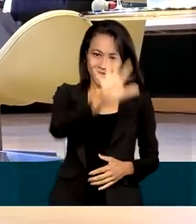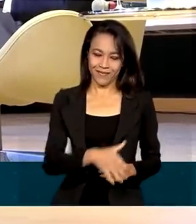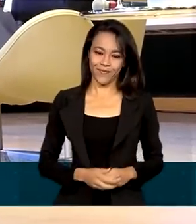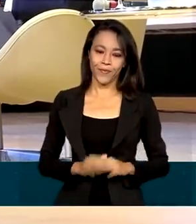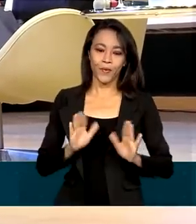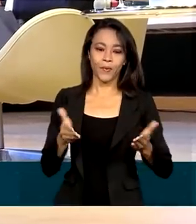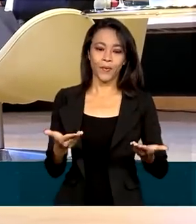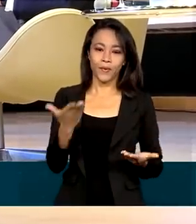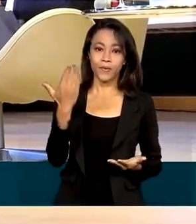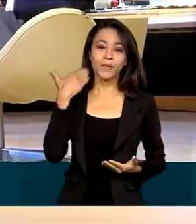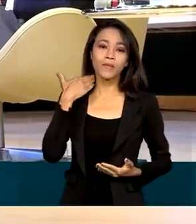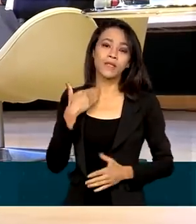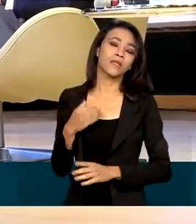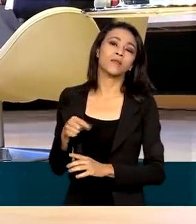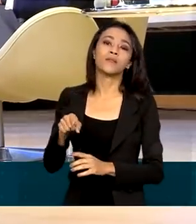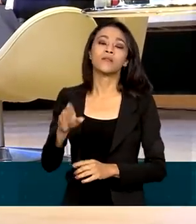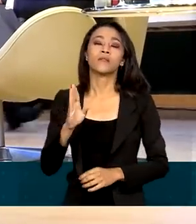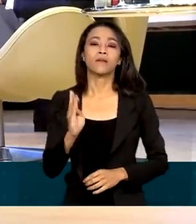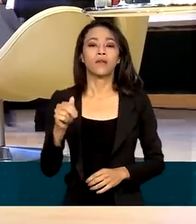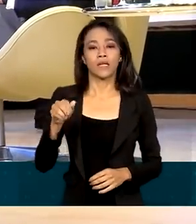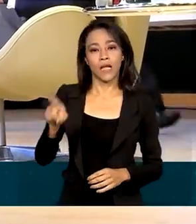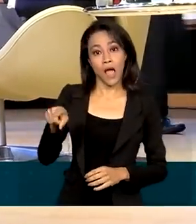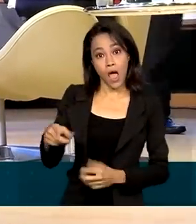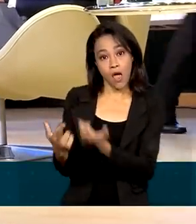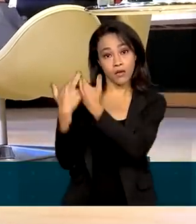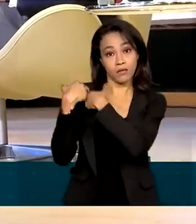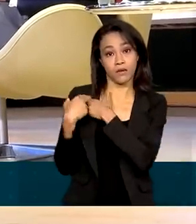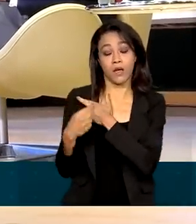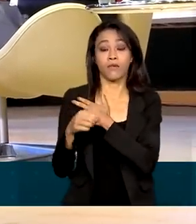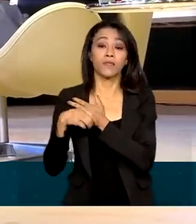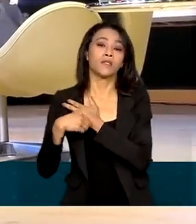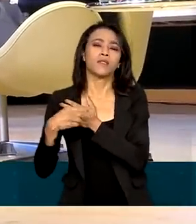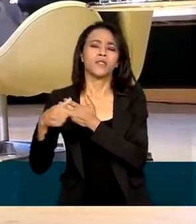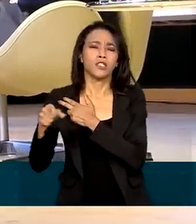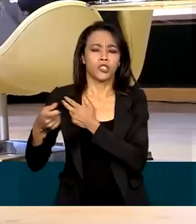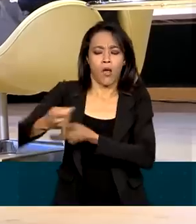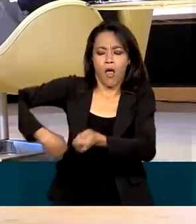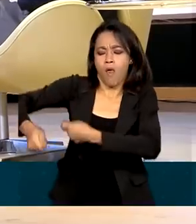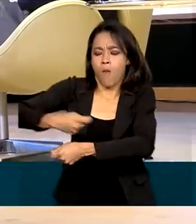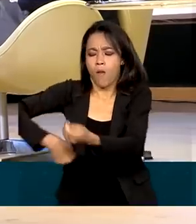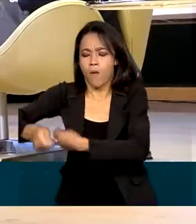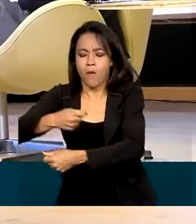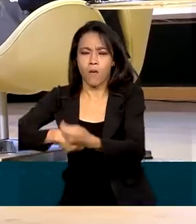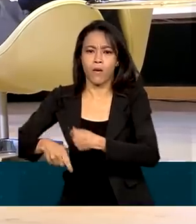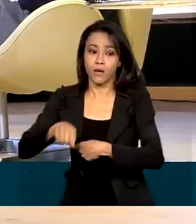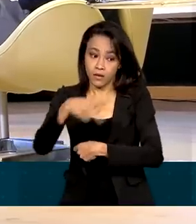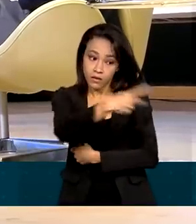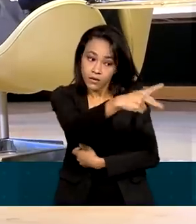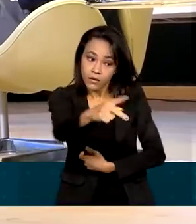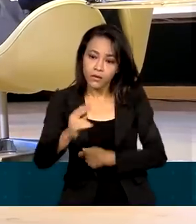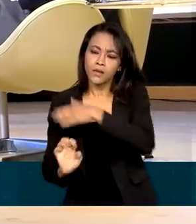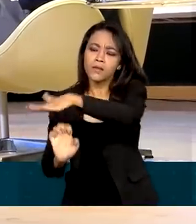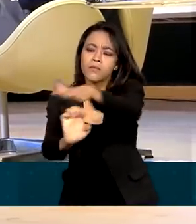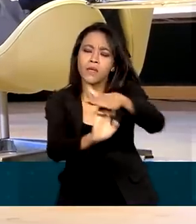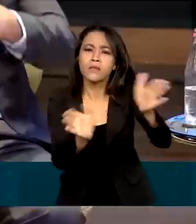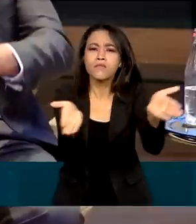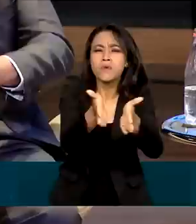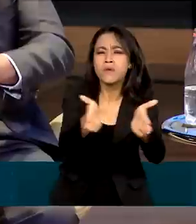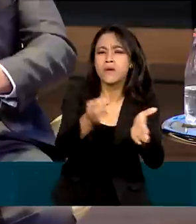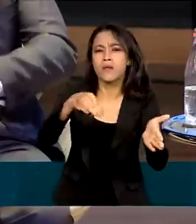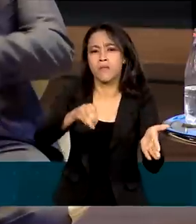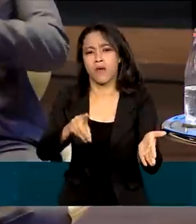responsável por 25% das transações e do volume de crédito das micro, pequenas e médias empresas.